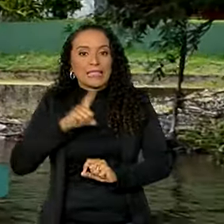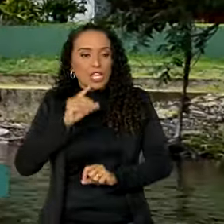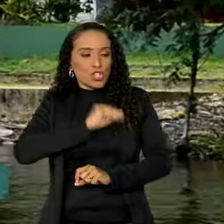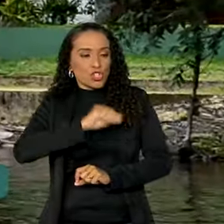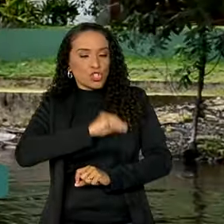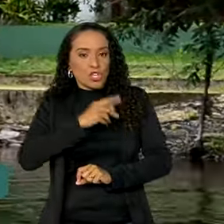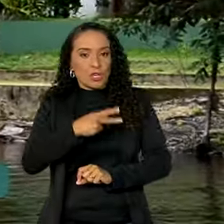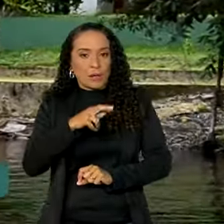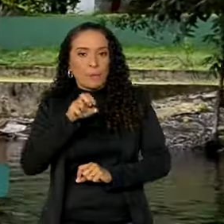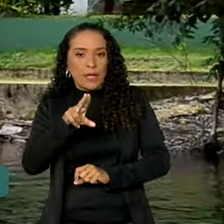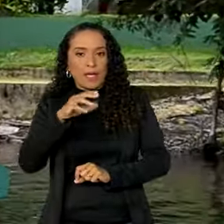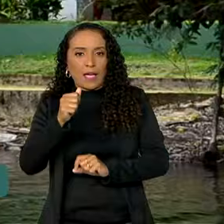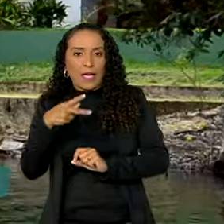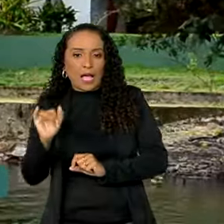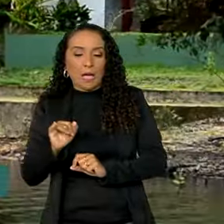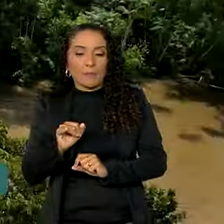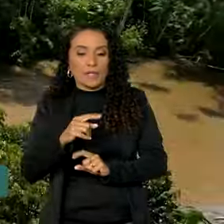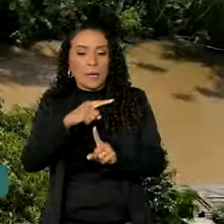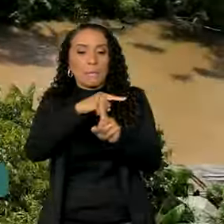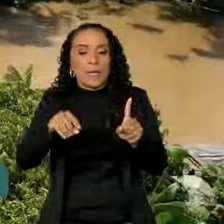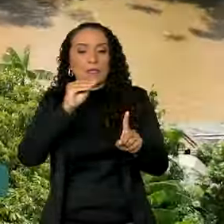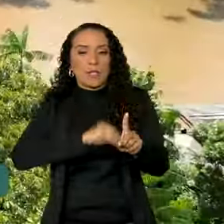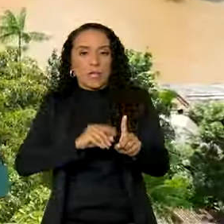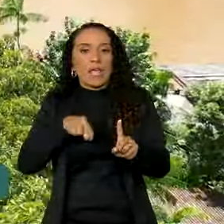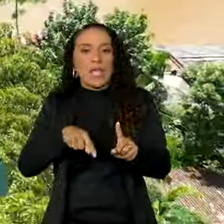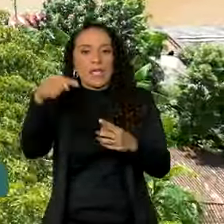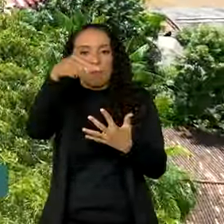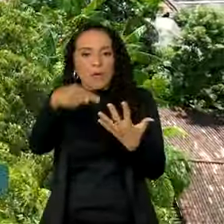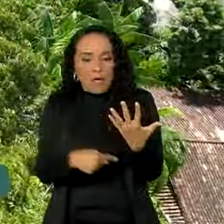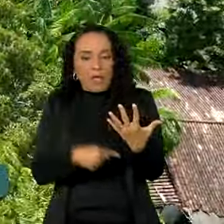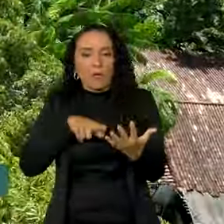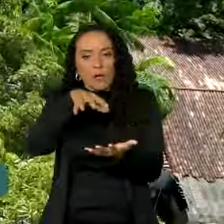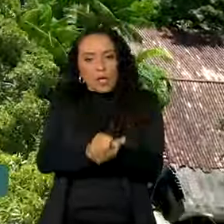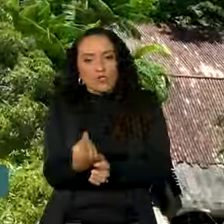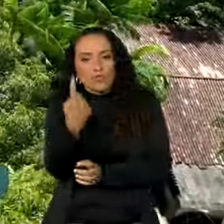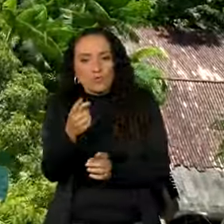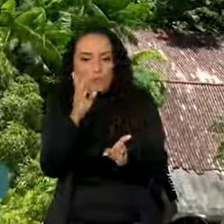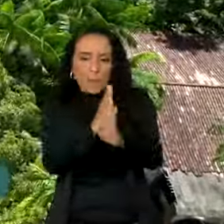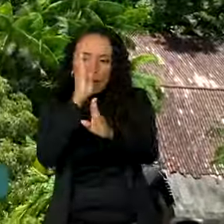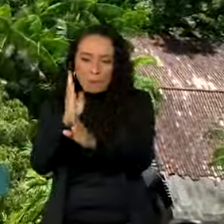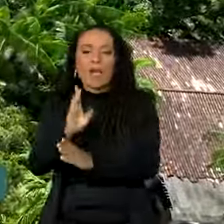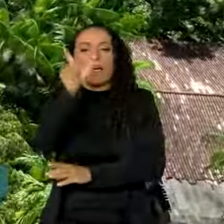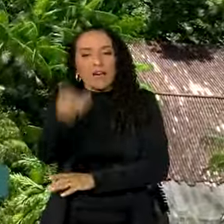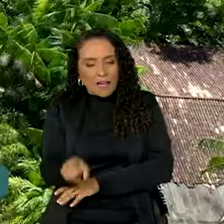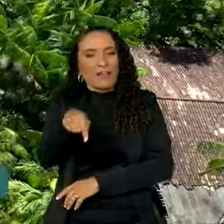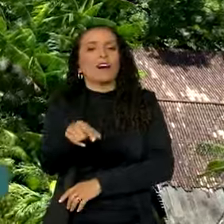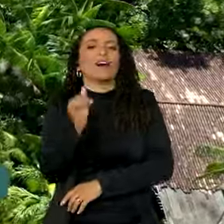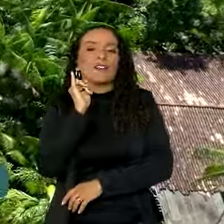renda per capita de meio salário mínimo, que é um dos critérios quando o Cade Único cruzar e vai dizer que você